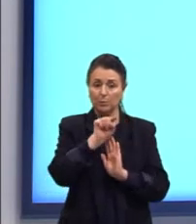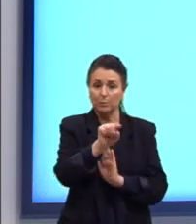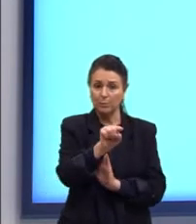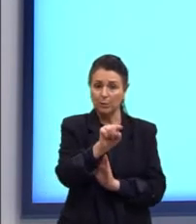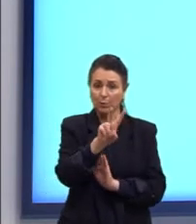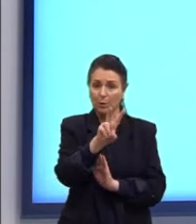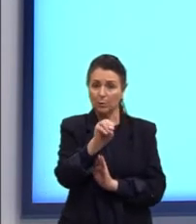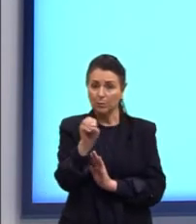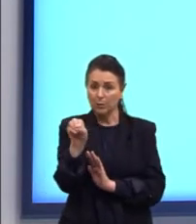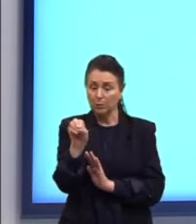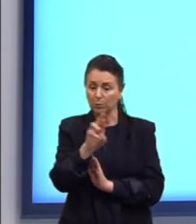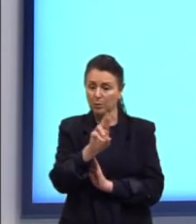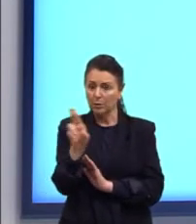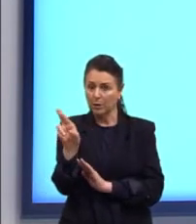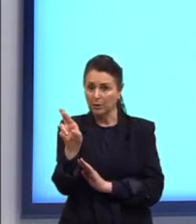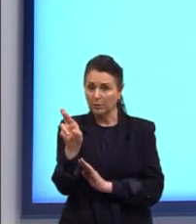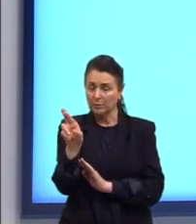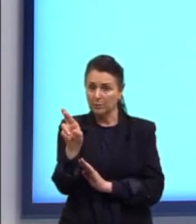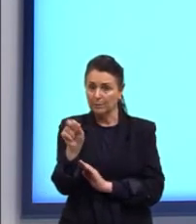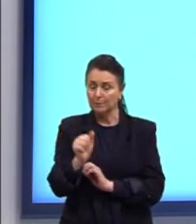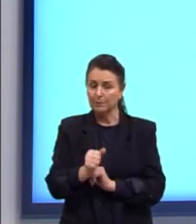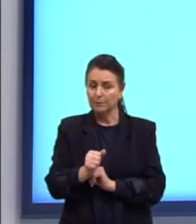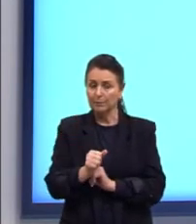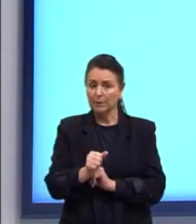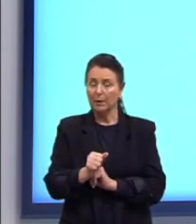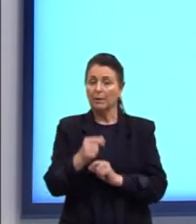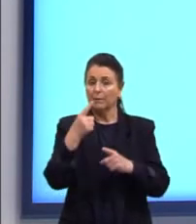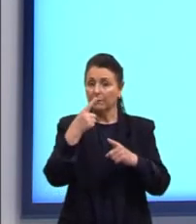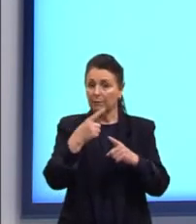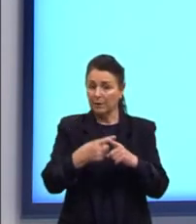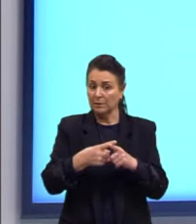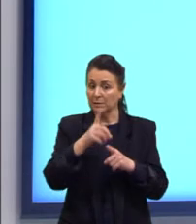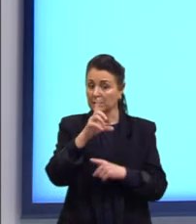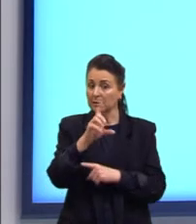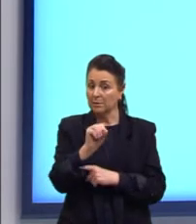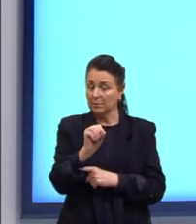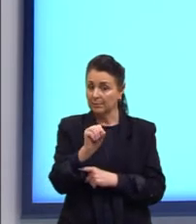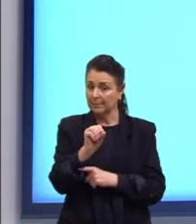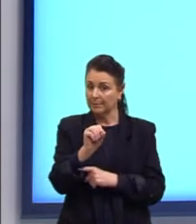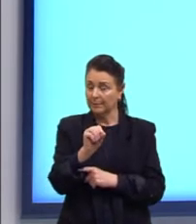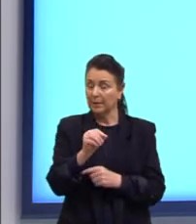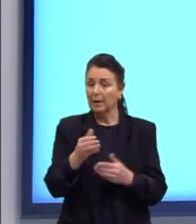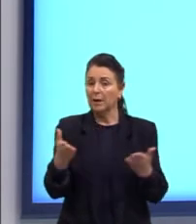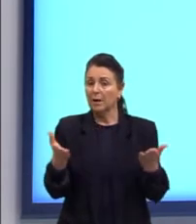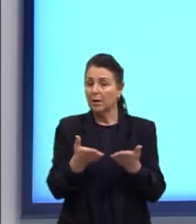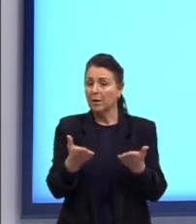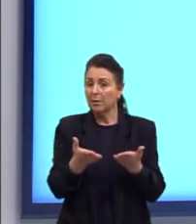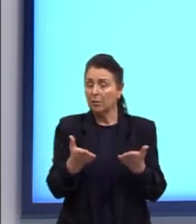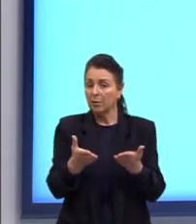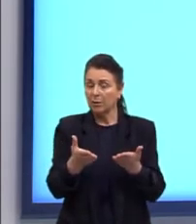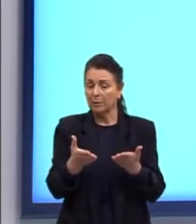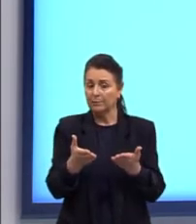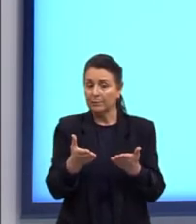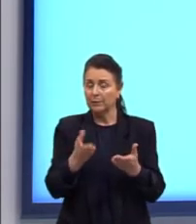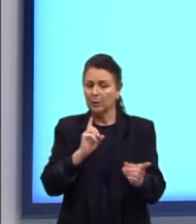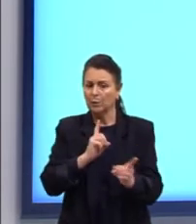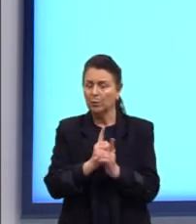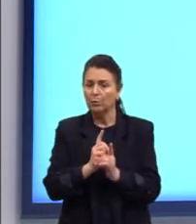por hectare, então, seria R$.200 vezes 10. Aqui nós temos os valores